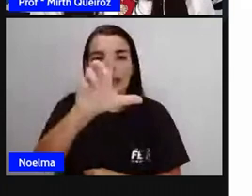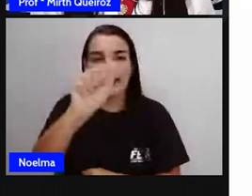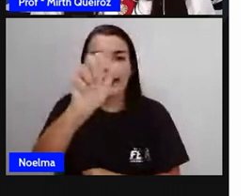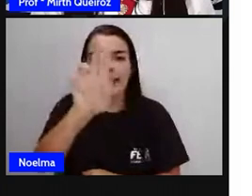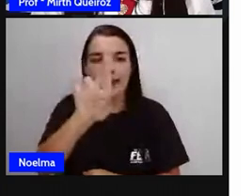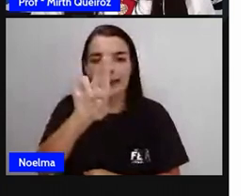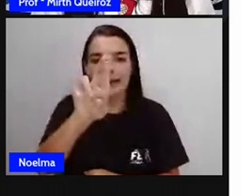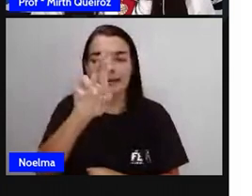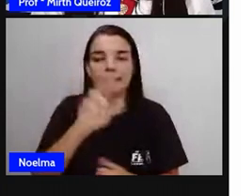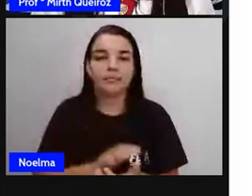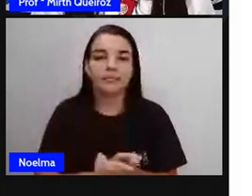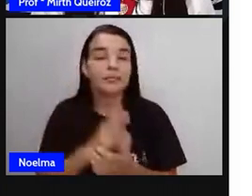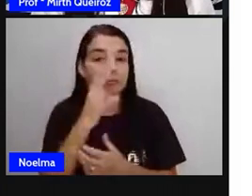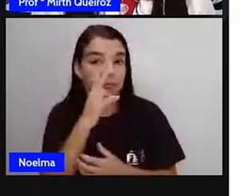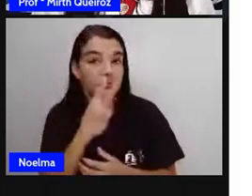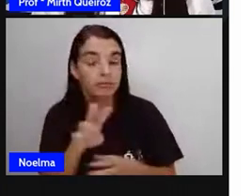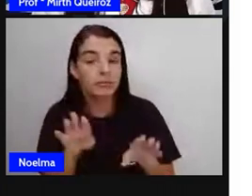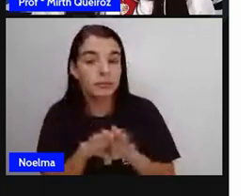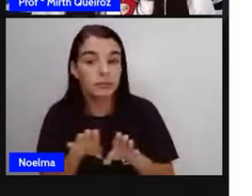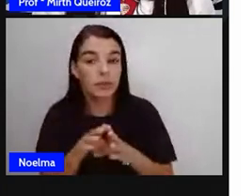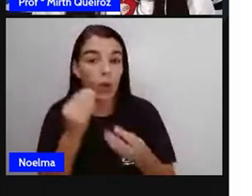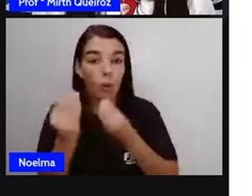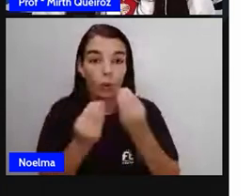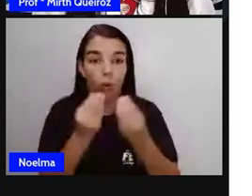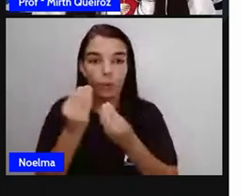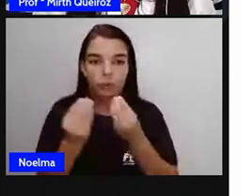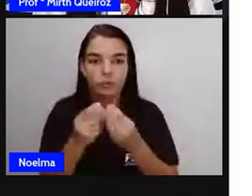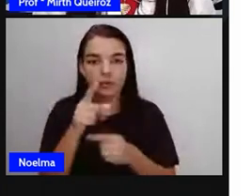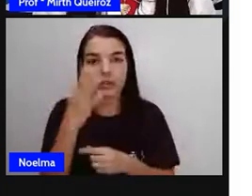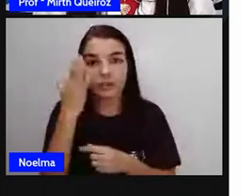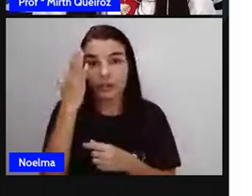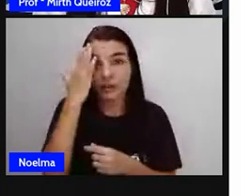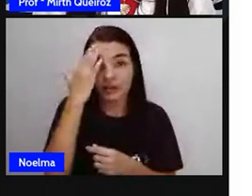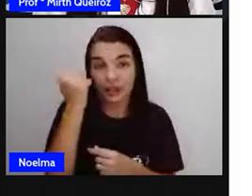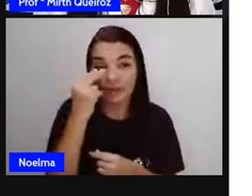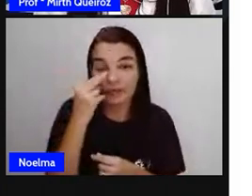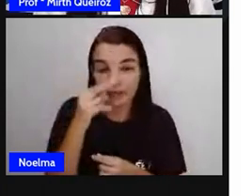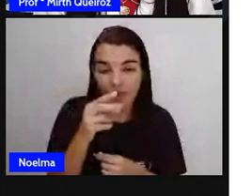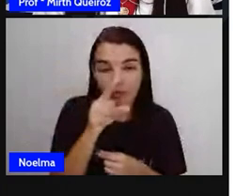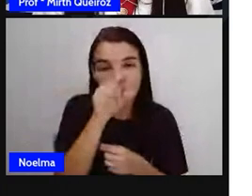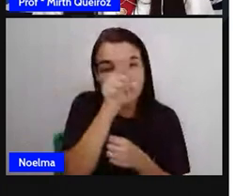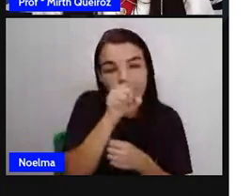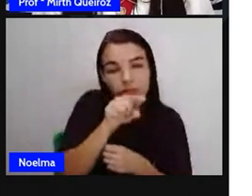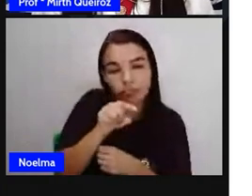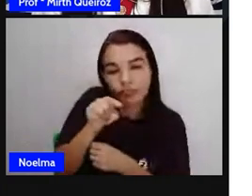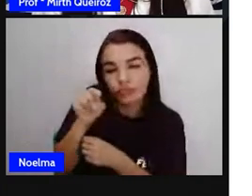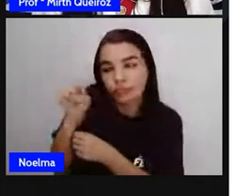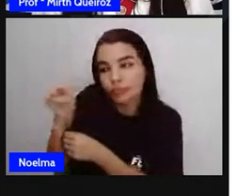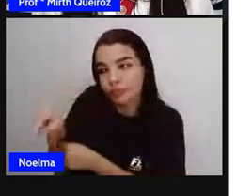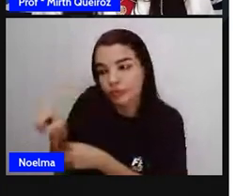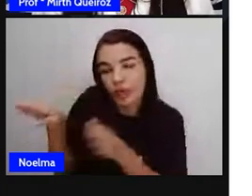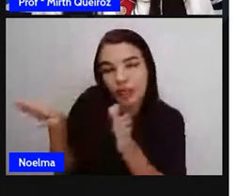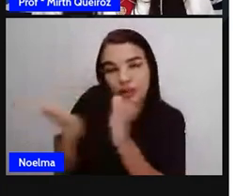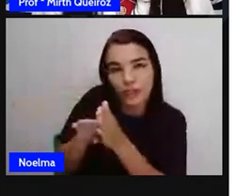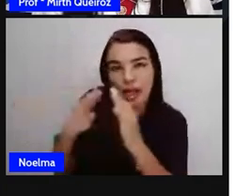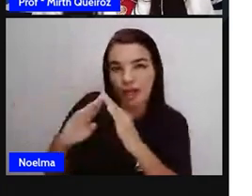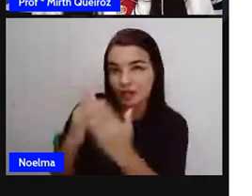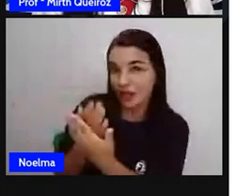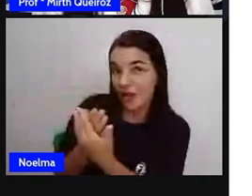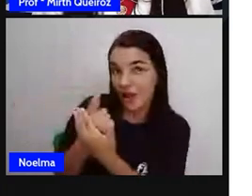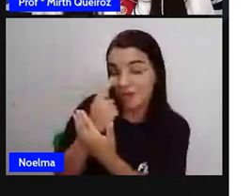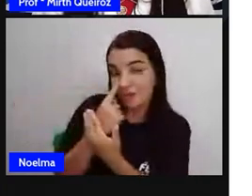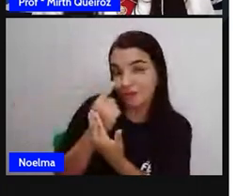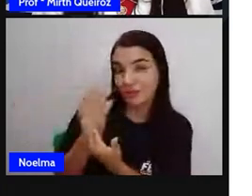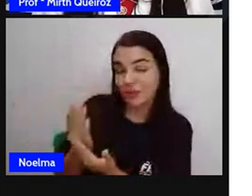E aí, agora que vocês criaram lá, né? Que nós criamos juntos ali um percurso, né? Vamos discutir